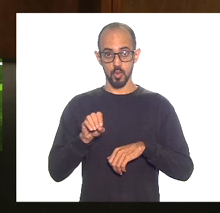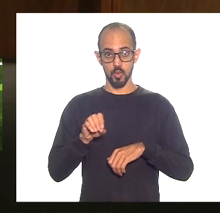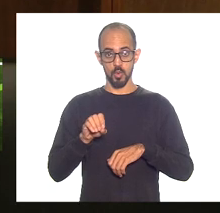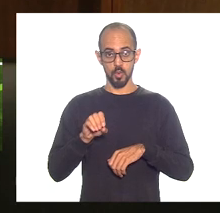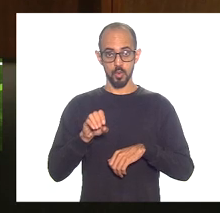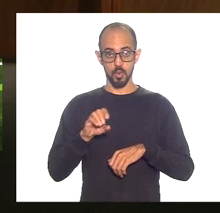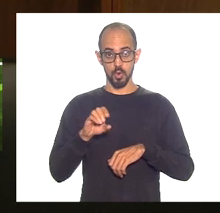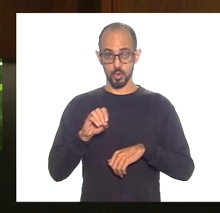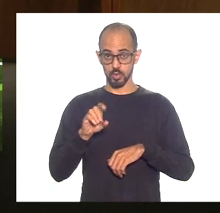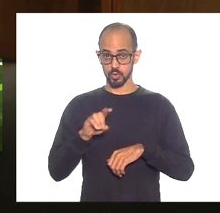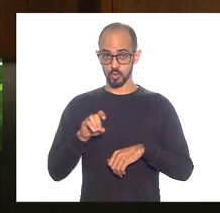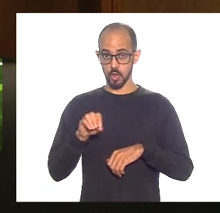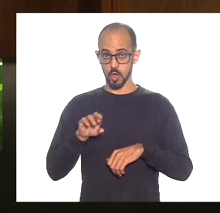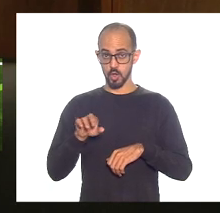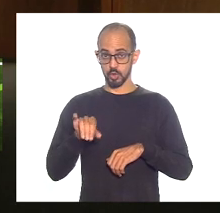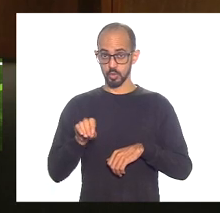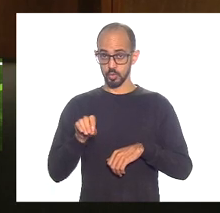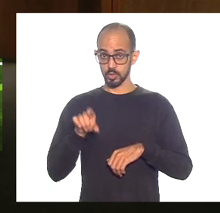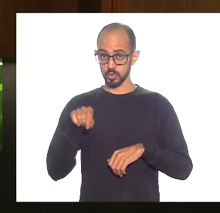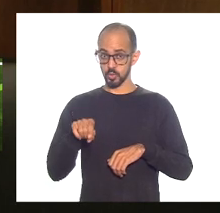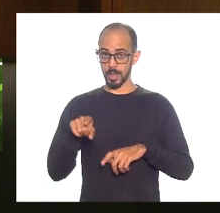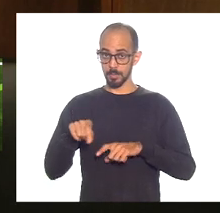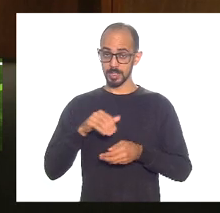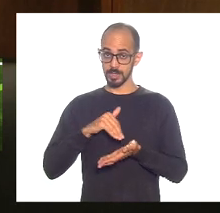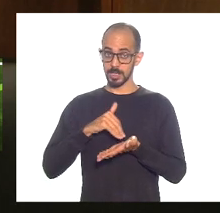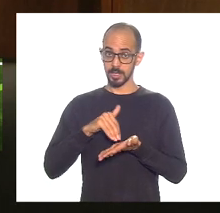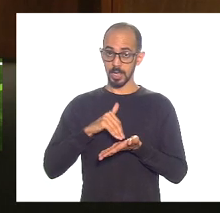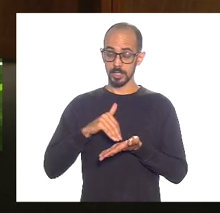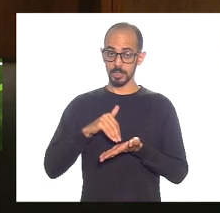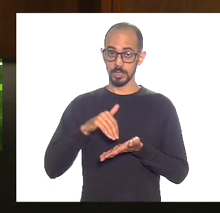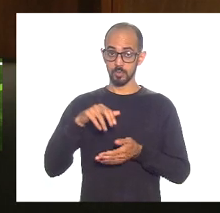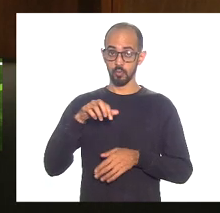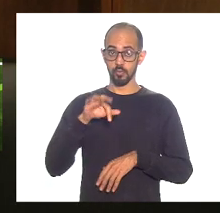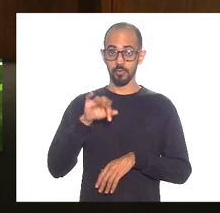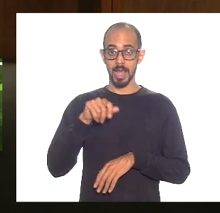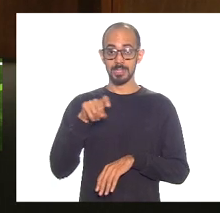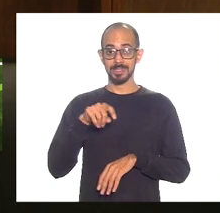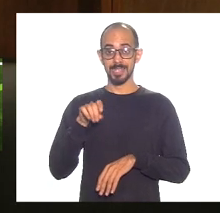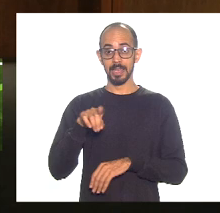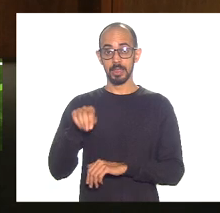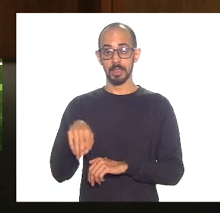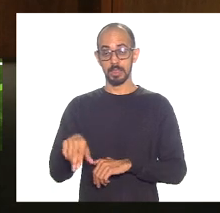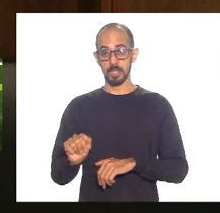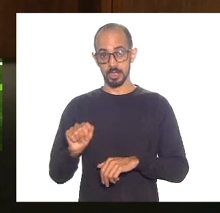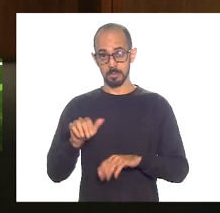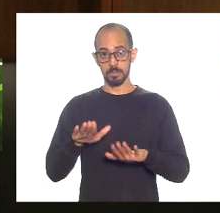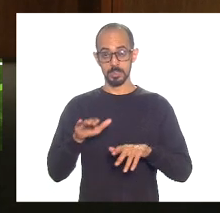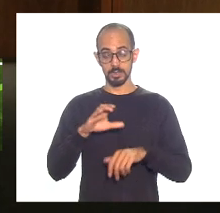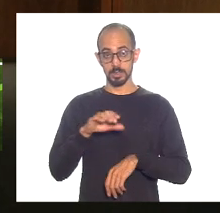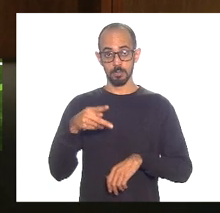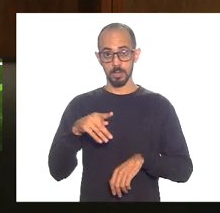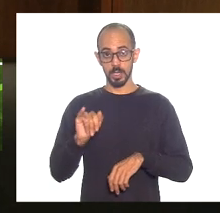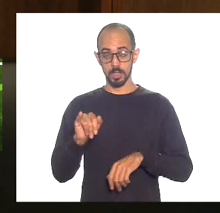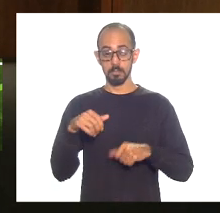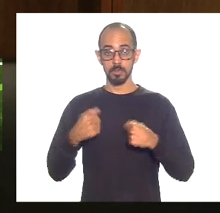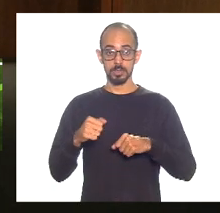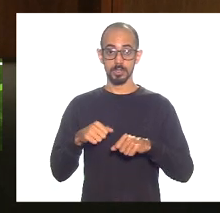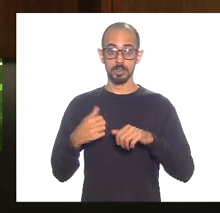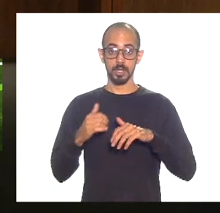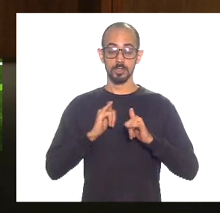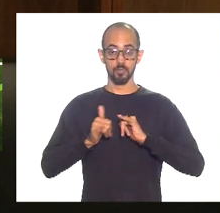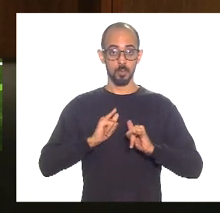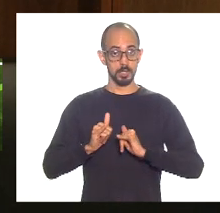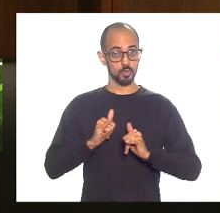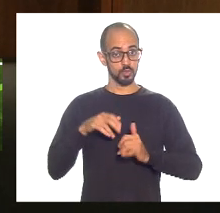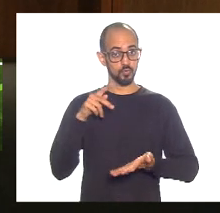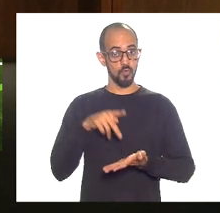Secretaria de Fazenda. A CPI tem que ter os dados formais, detalhadamente, campo